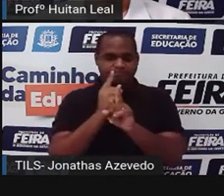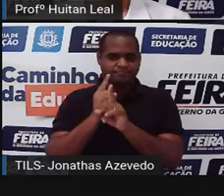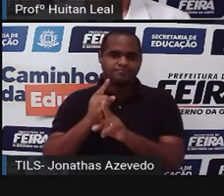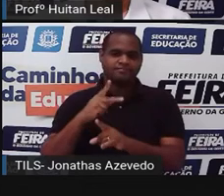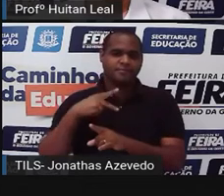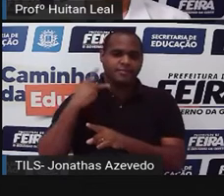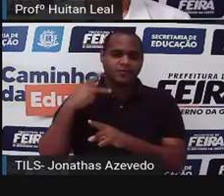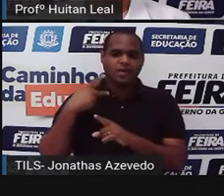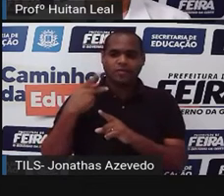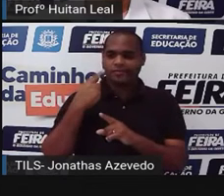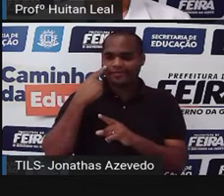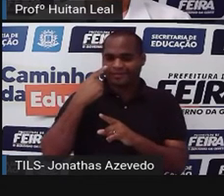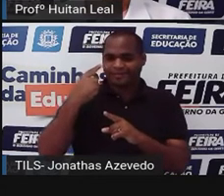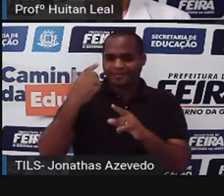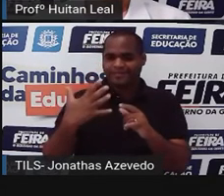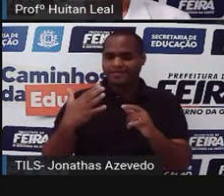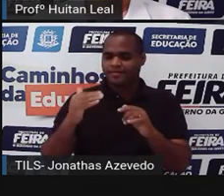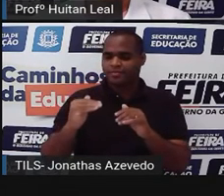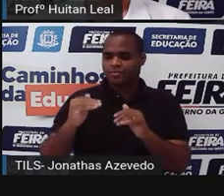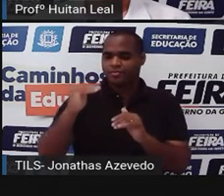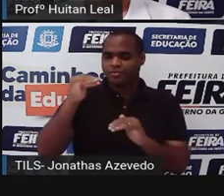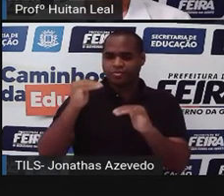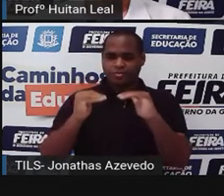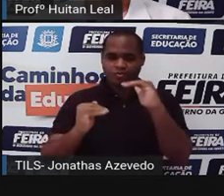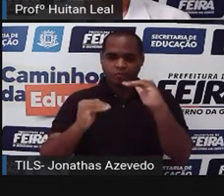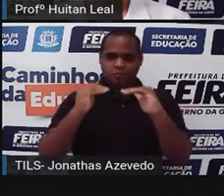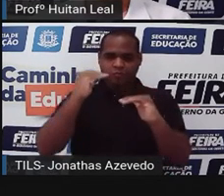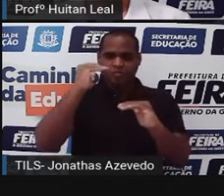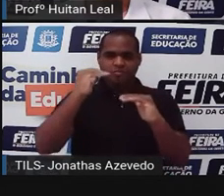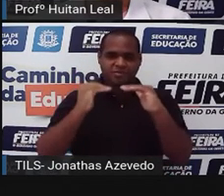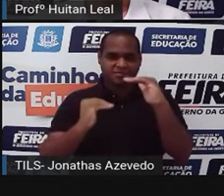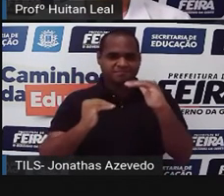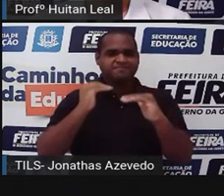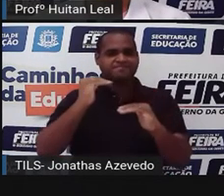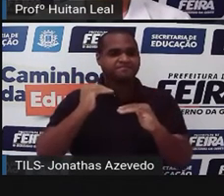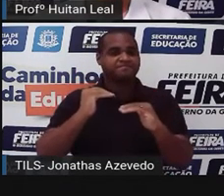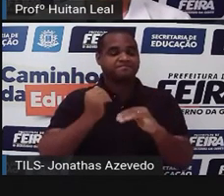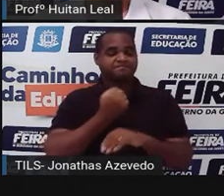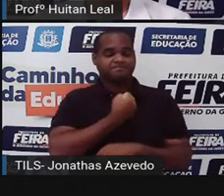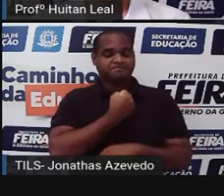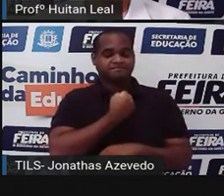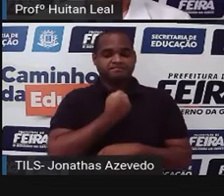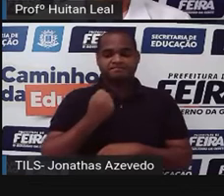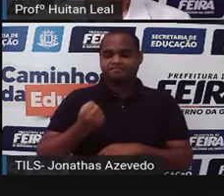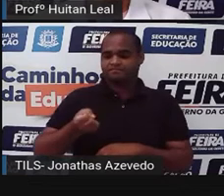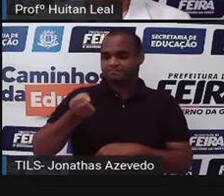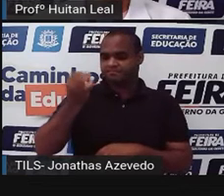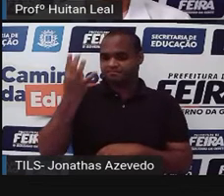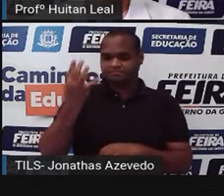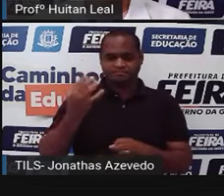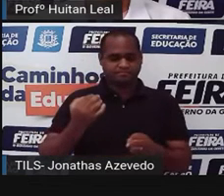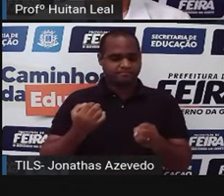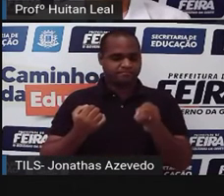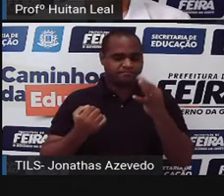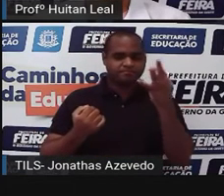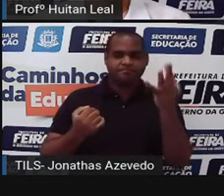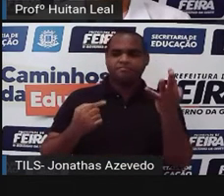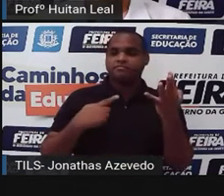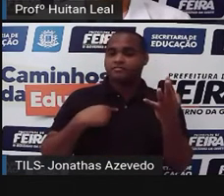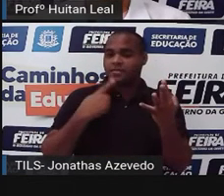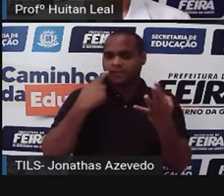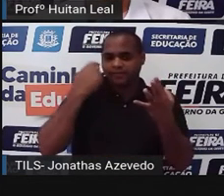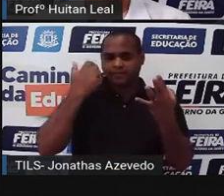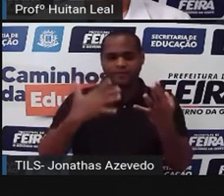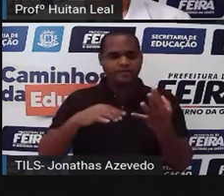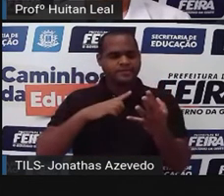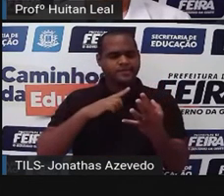para saber o político que está, que tem mais intenção de voto, os números são uma forma de evidenciar, de